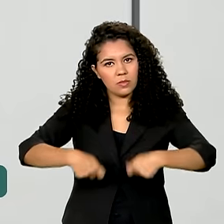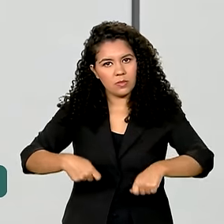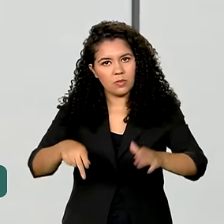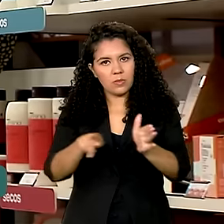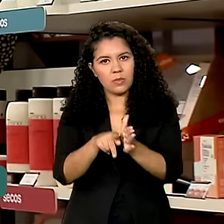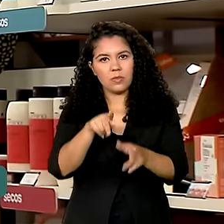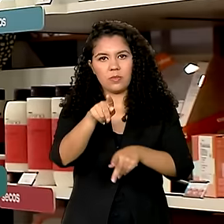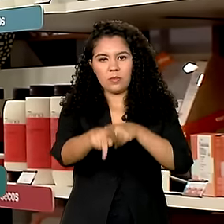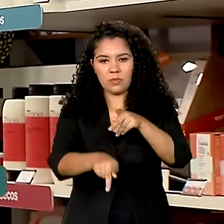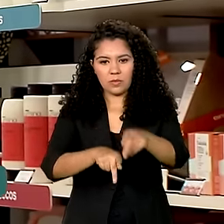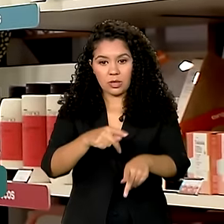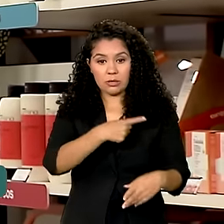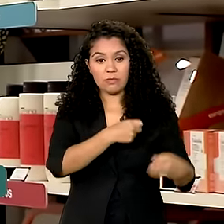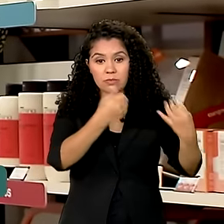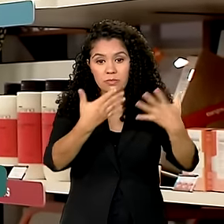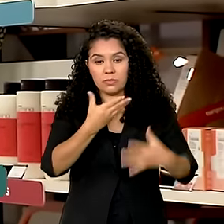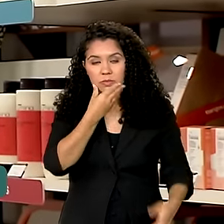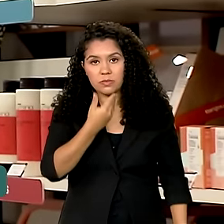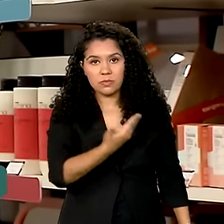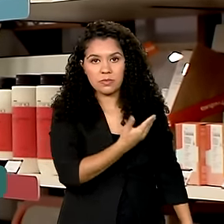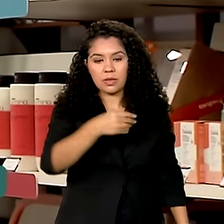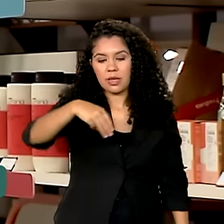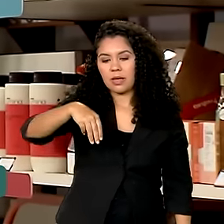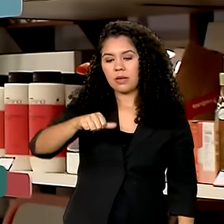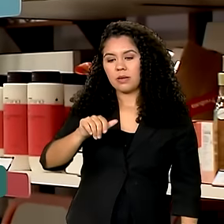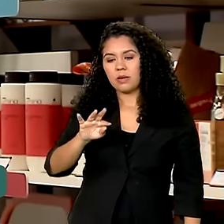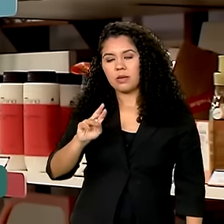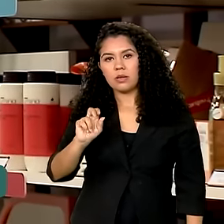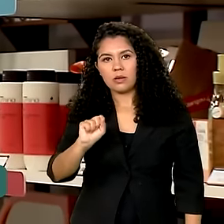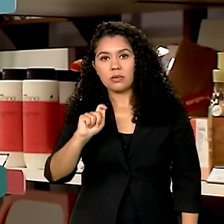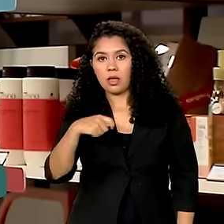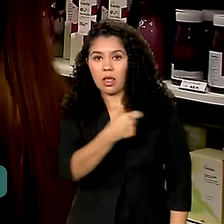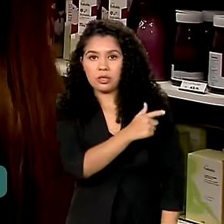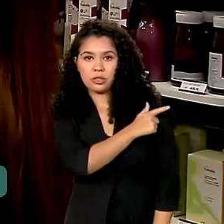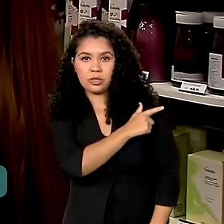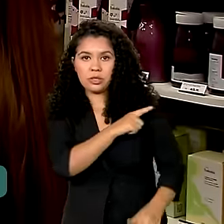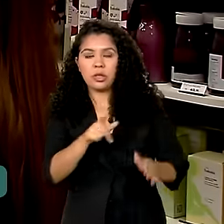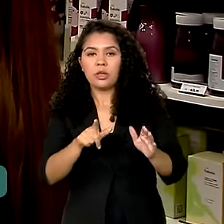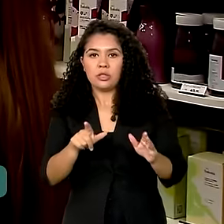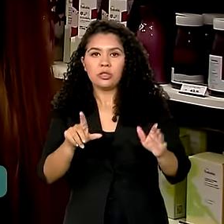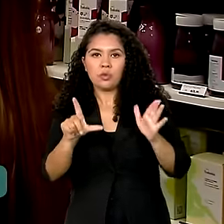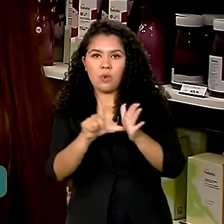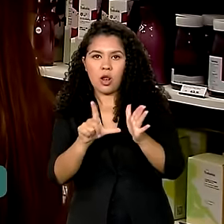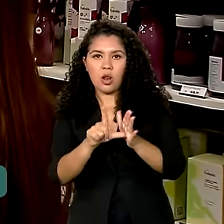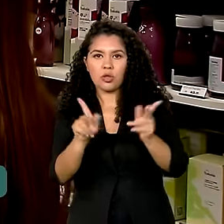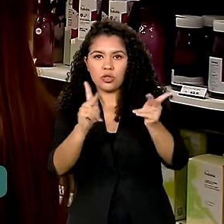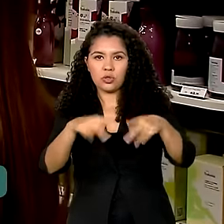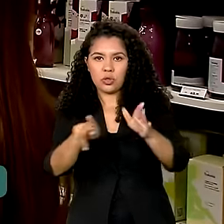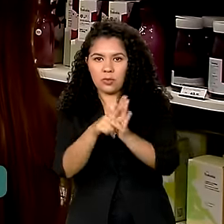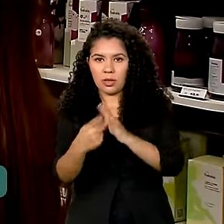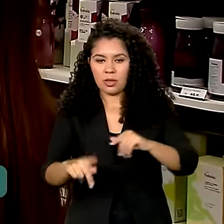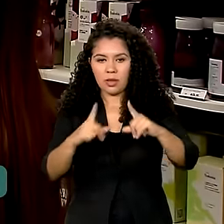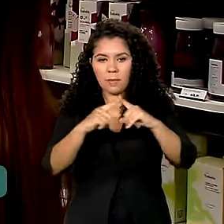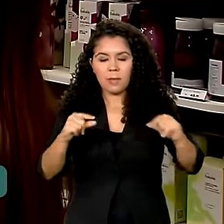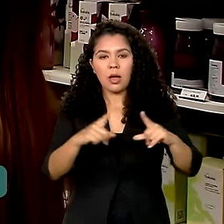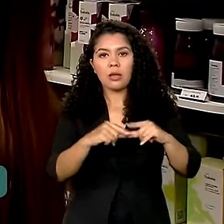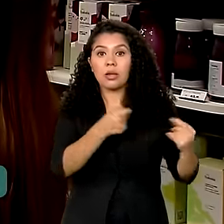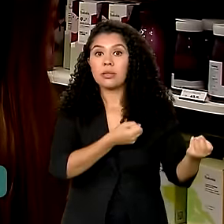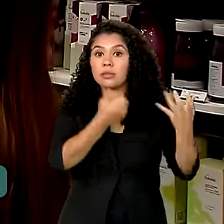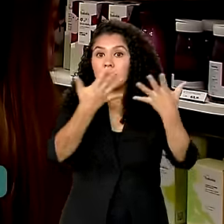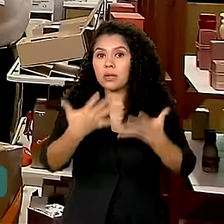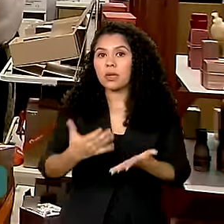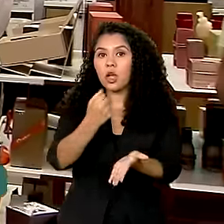nosso povo. Matheus, gerente de uma loja em um shopping de Brasília, conta que contratou quatro novos